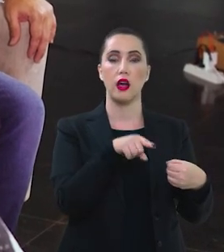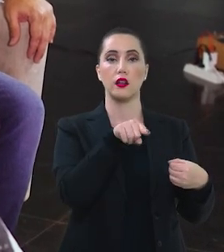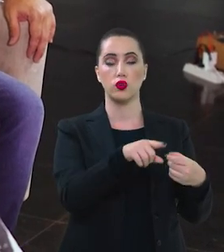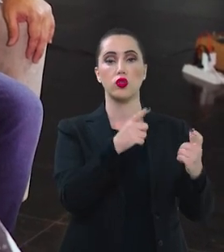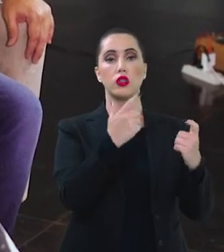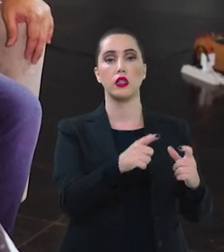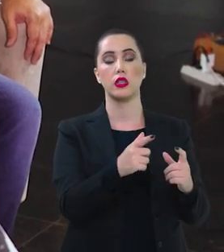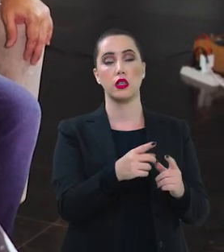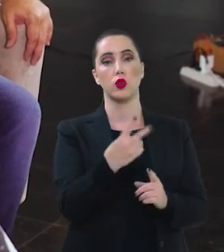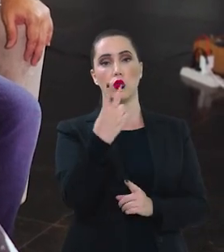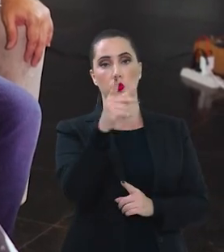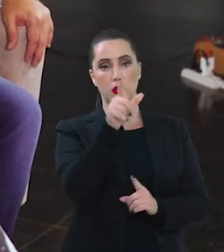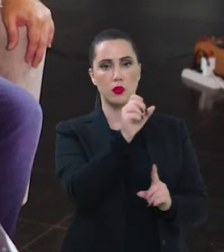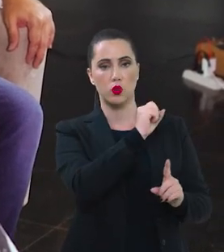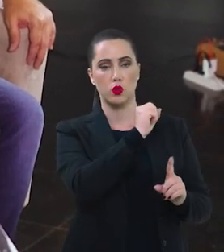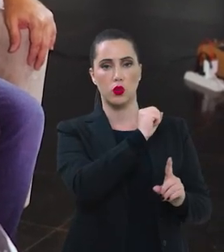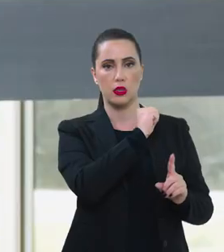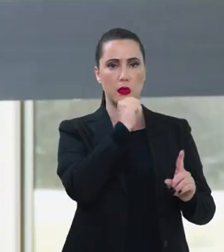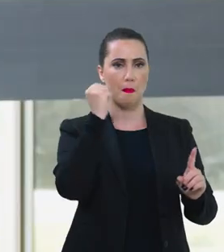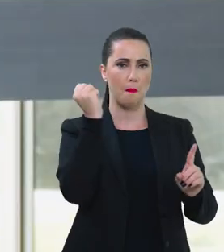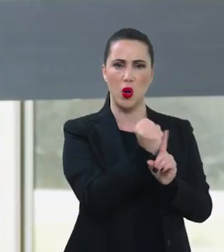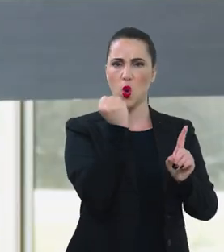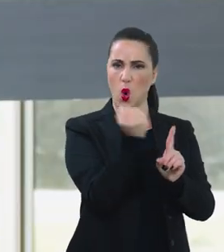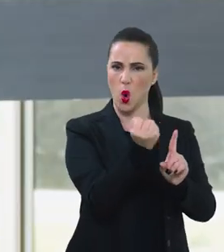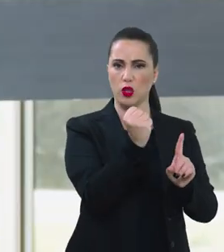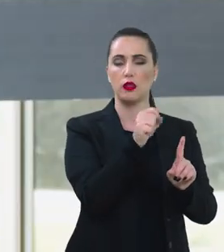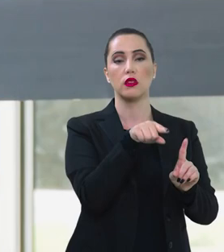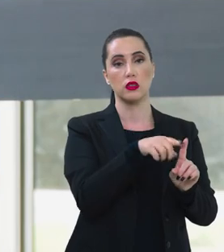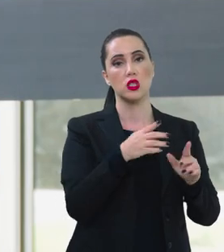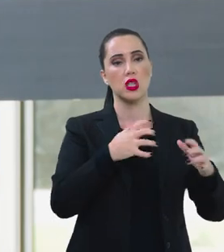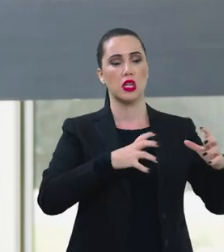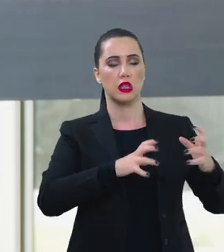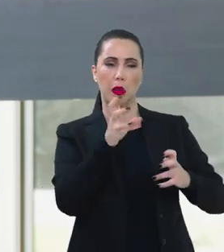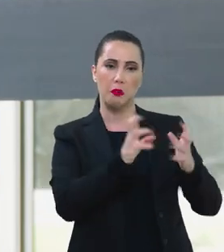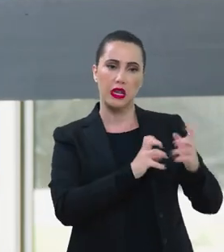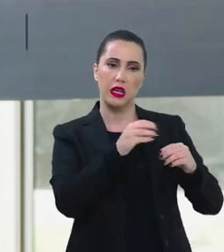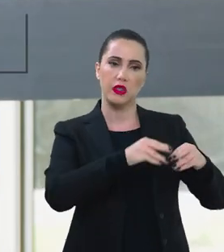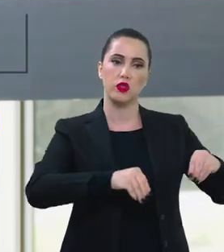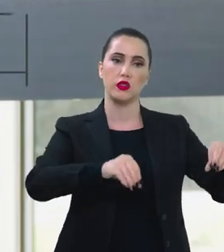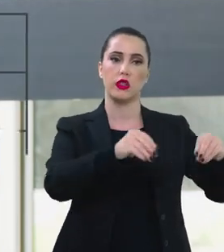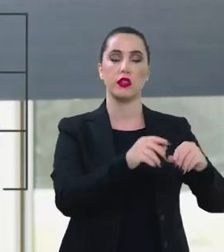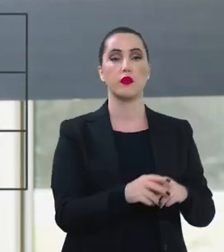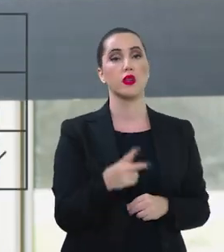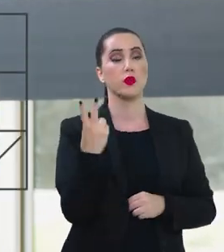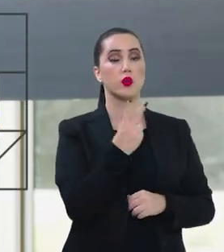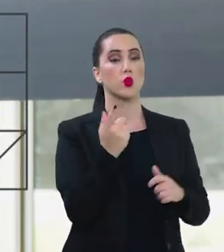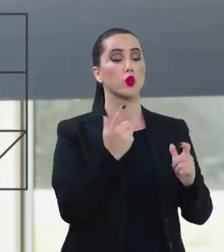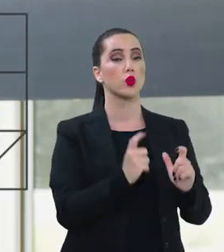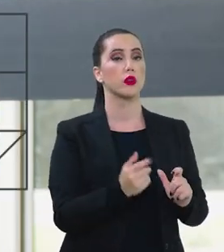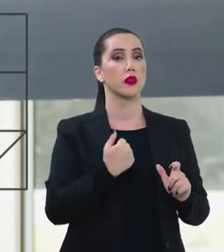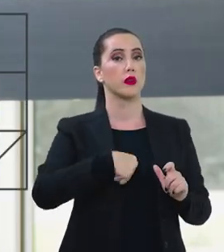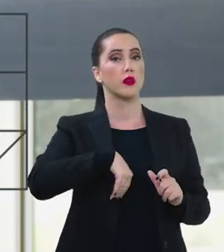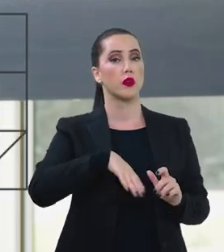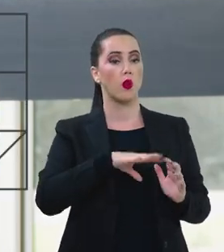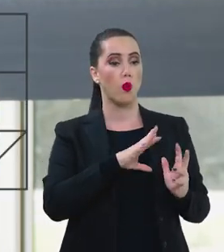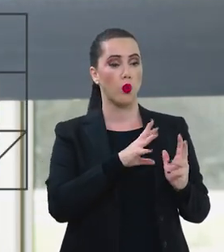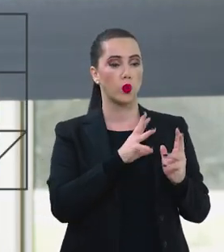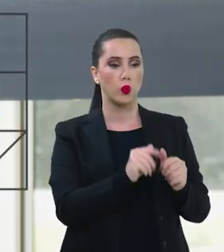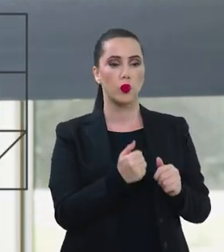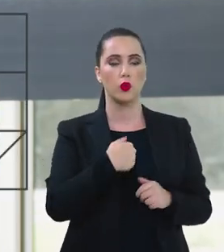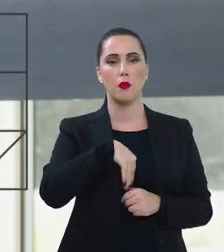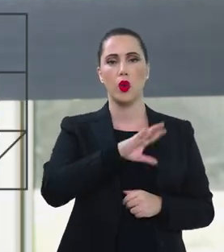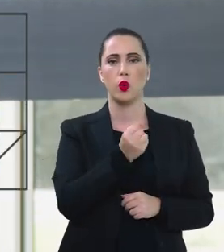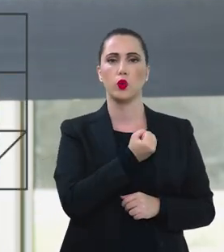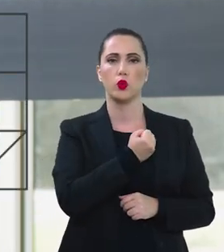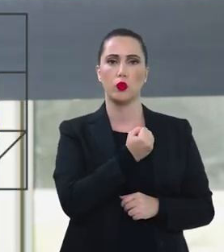região em que o Dom e o Bruno foram assassinados, é uma região em que existe um conflito de território, é a segunda região que tem